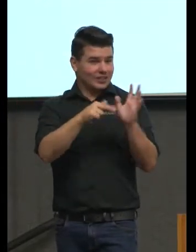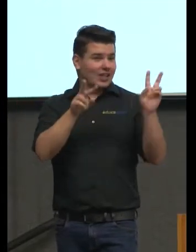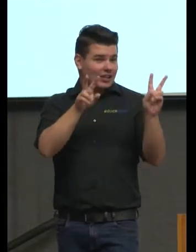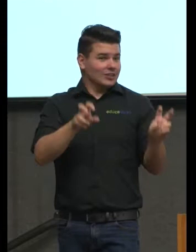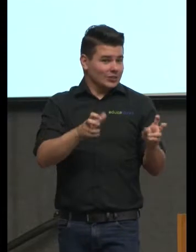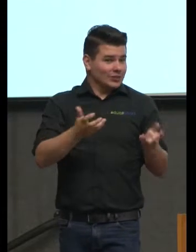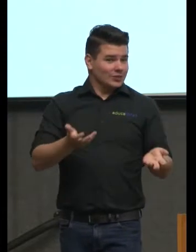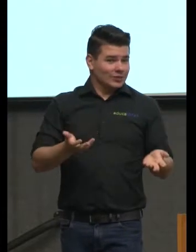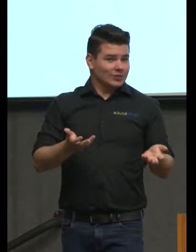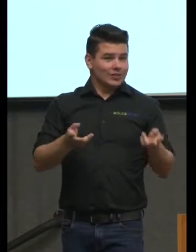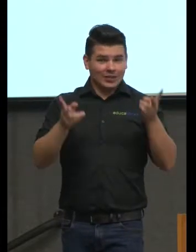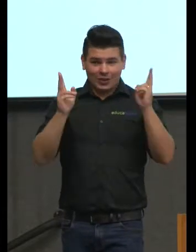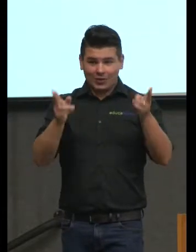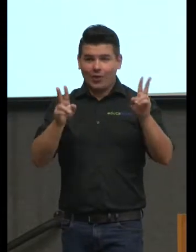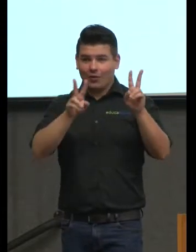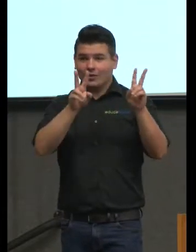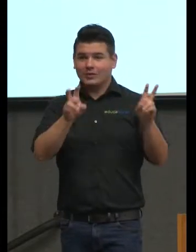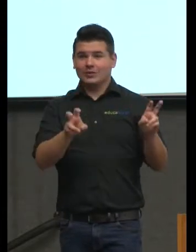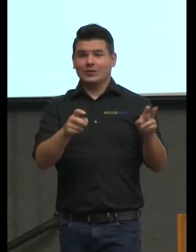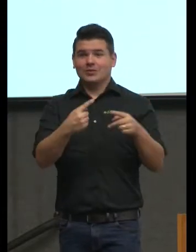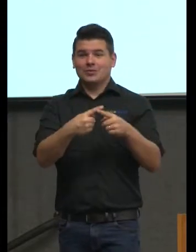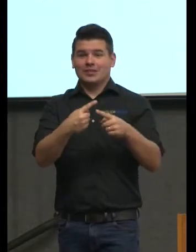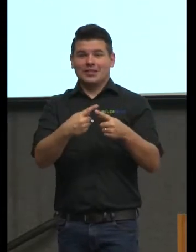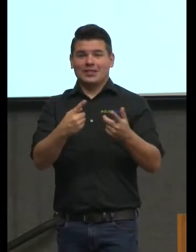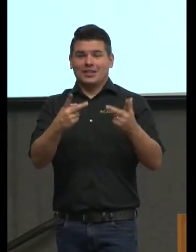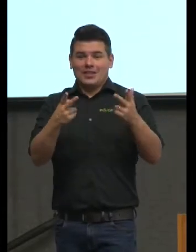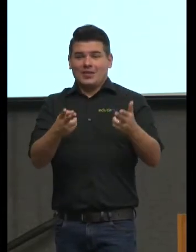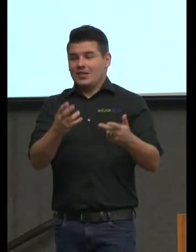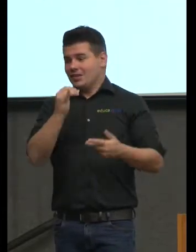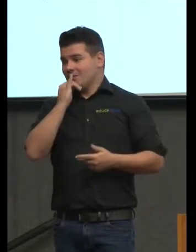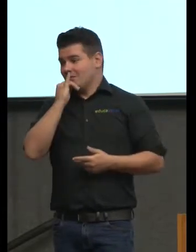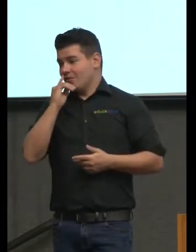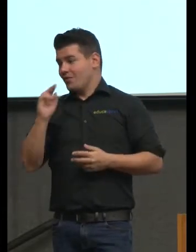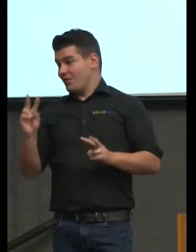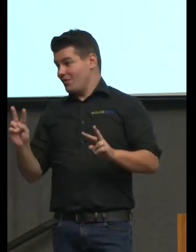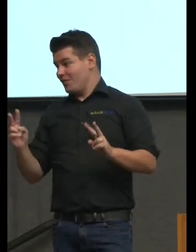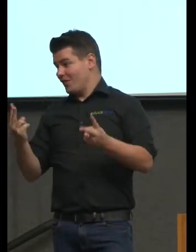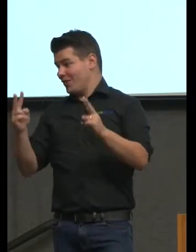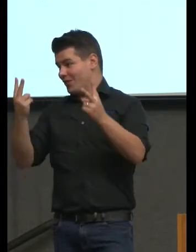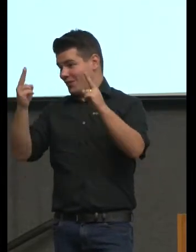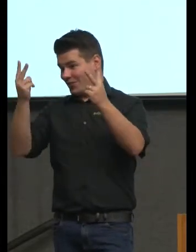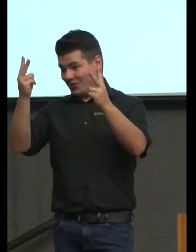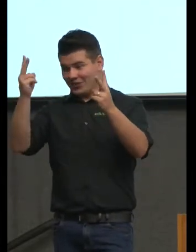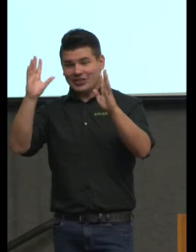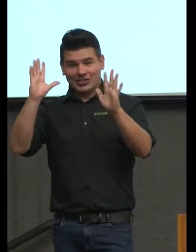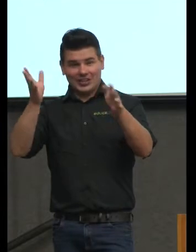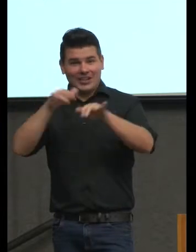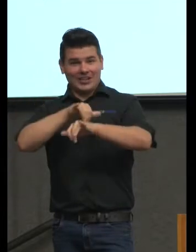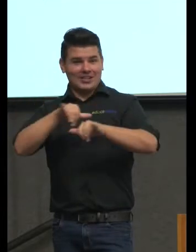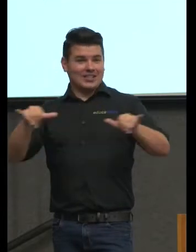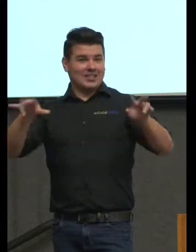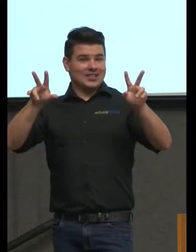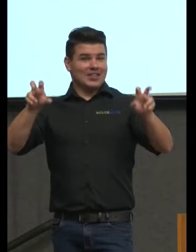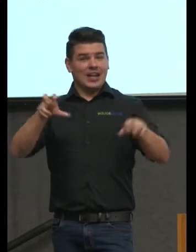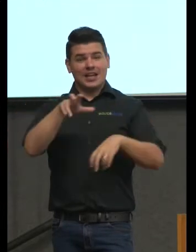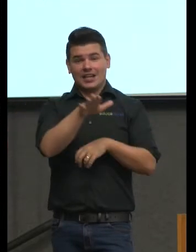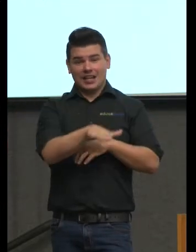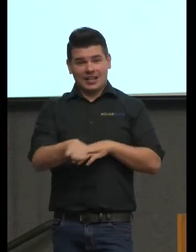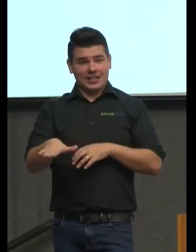que é assim o valor até como eu já disse na perspectiva da criança